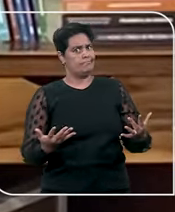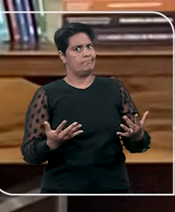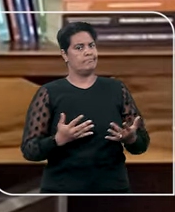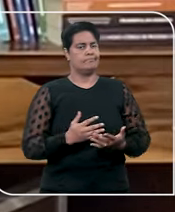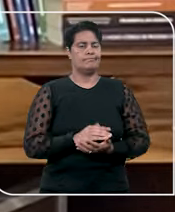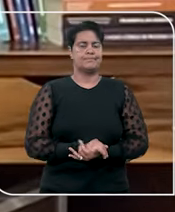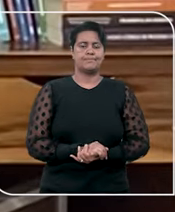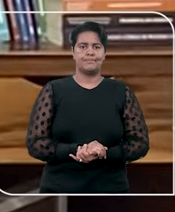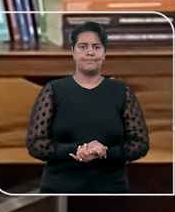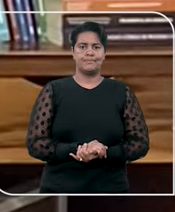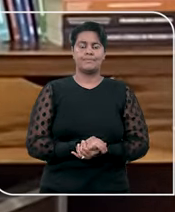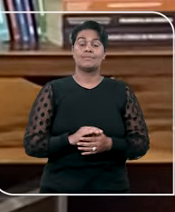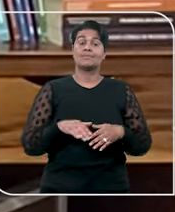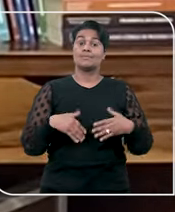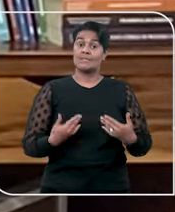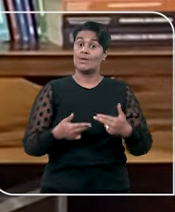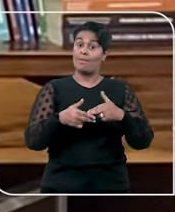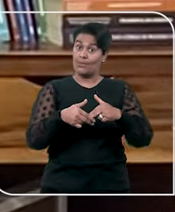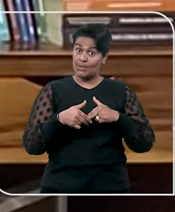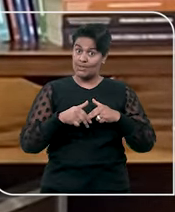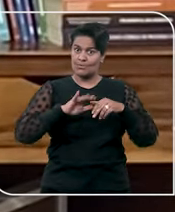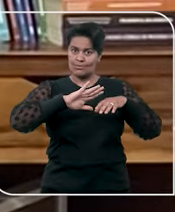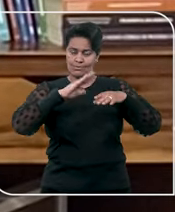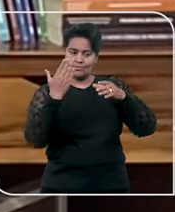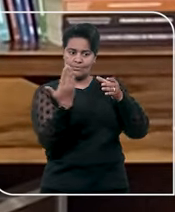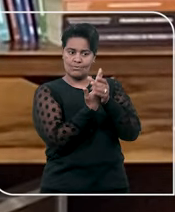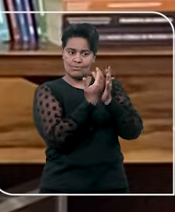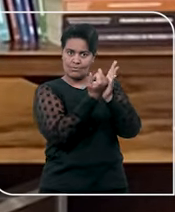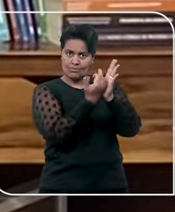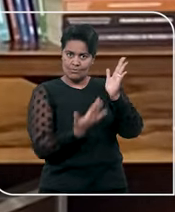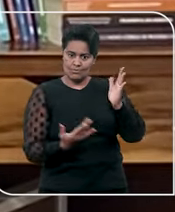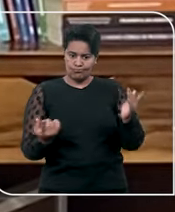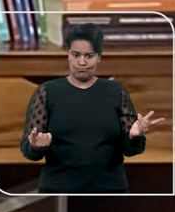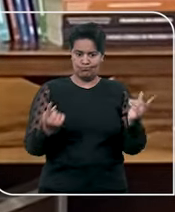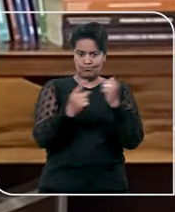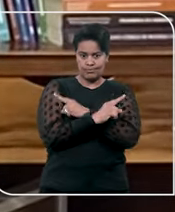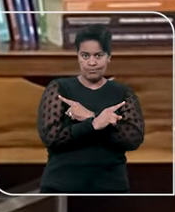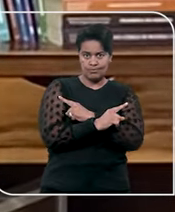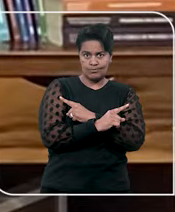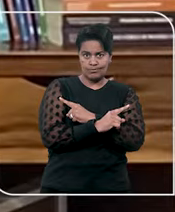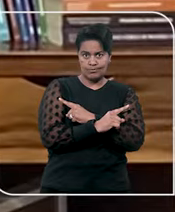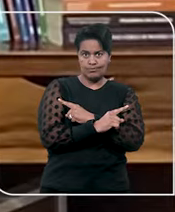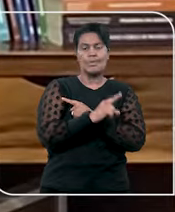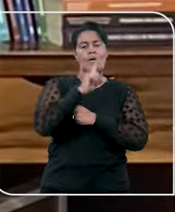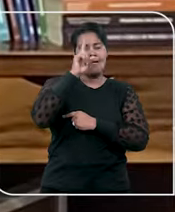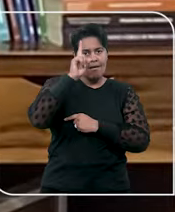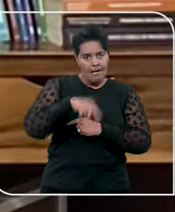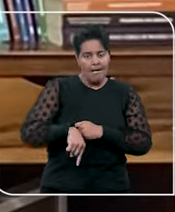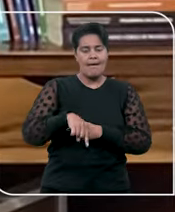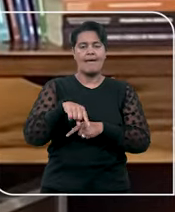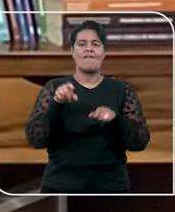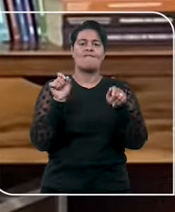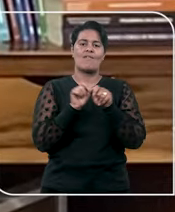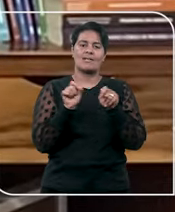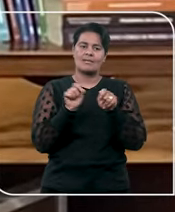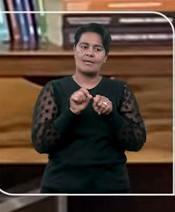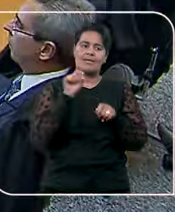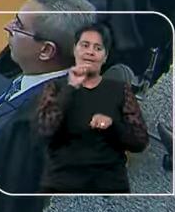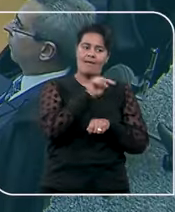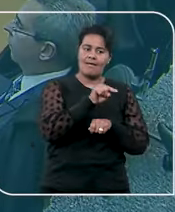Então, a função dos embargos da divergência é justamente compor divergência.